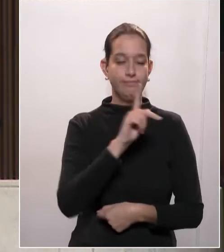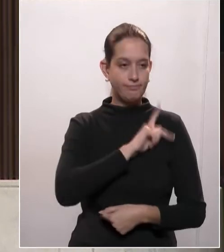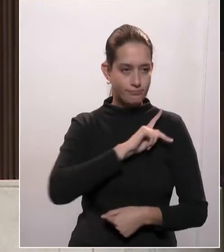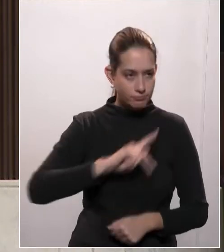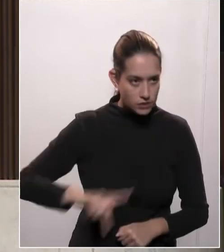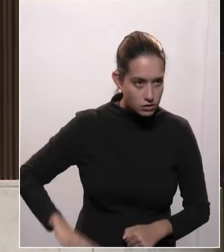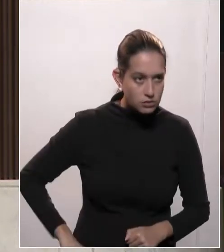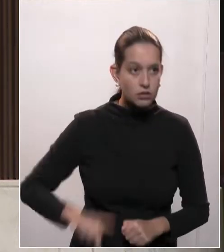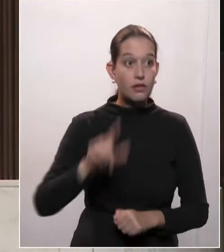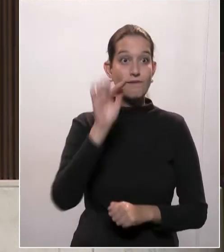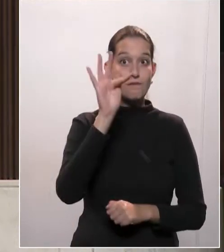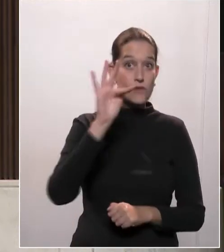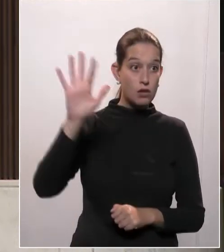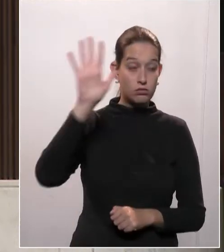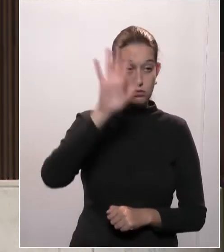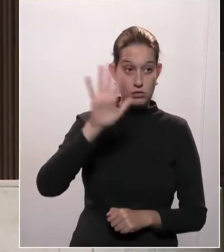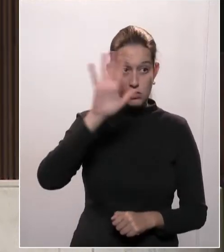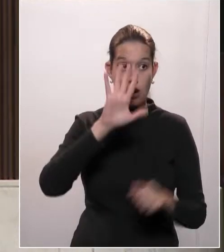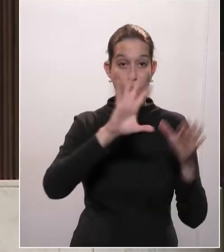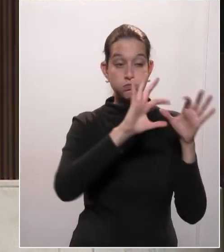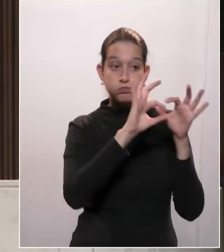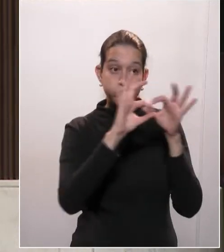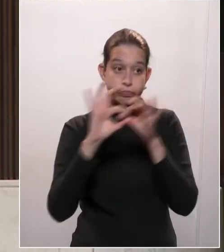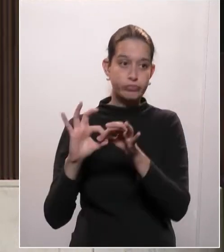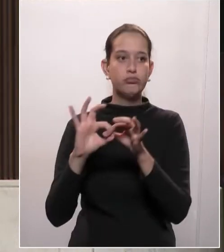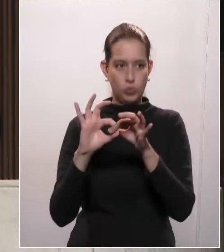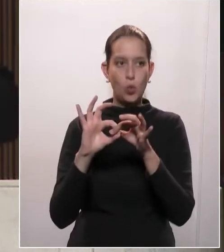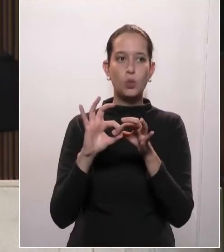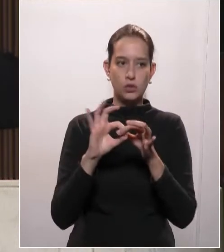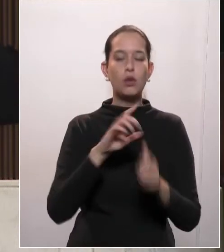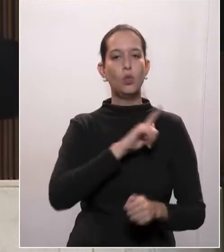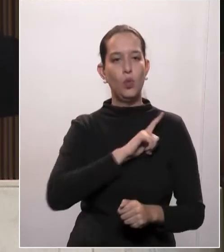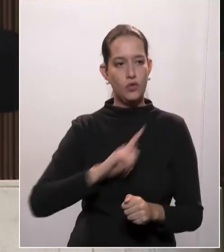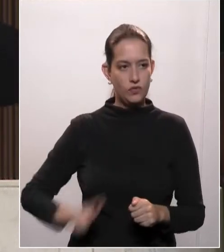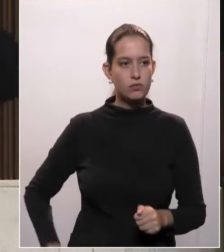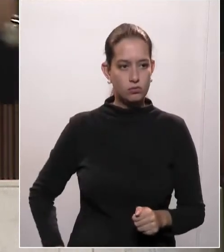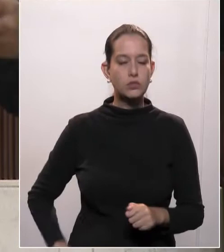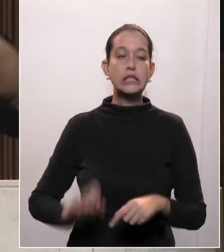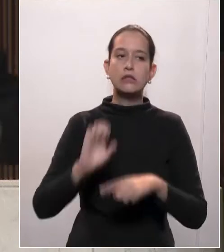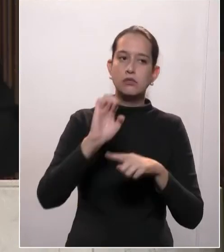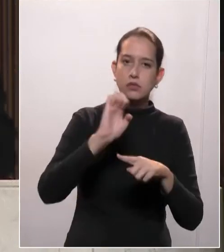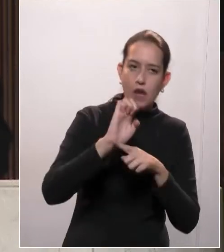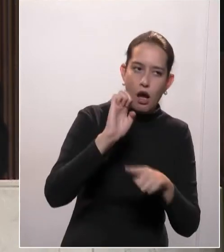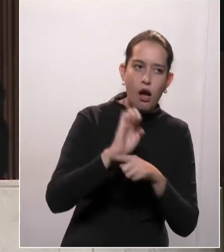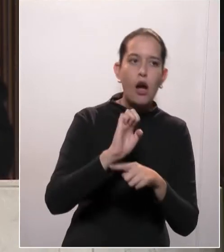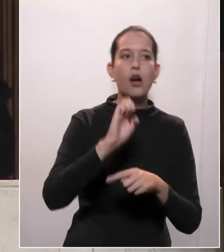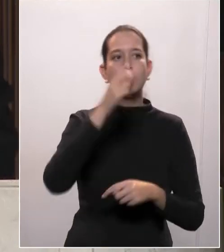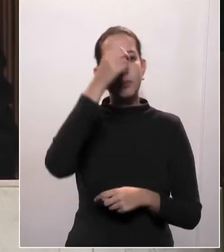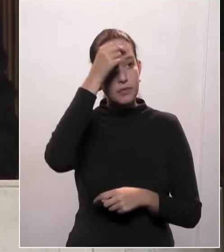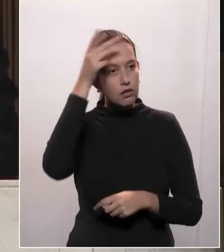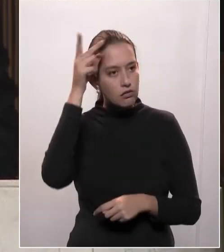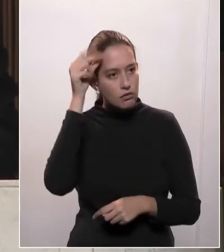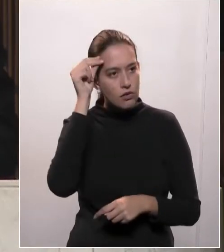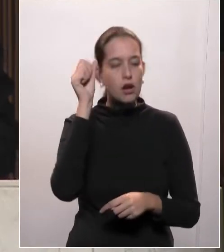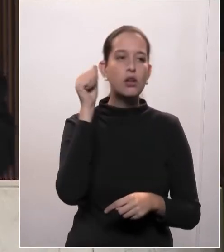se una aos governos estaduais, aos prefeitos e prefeitas,